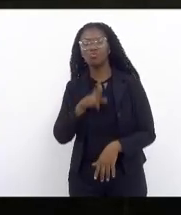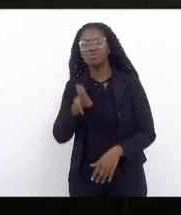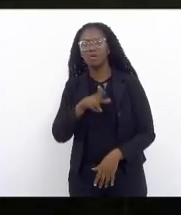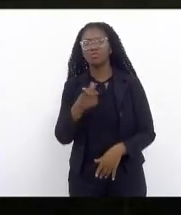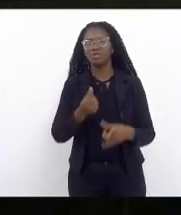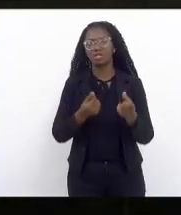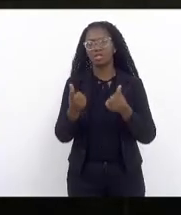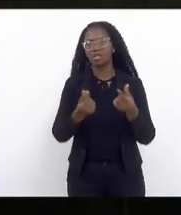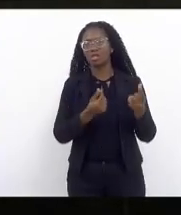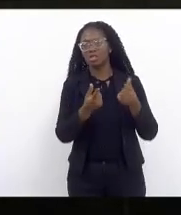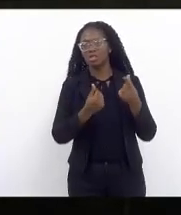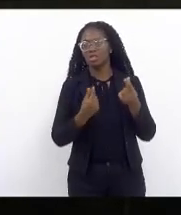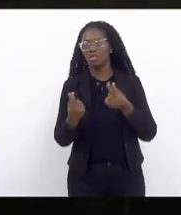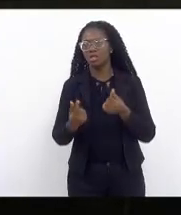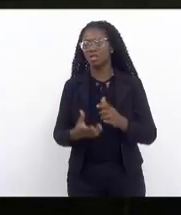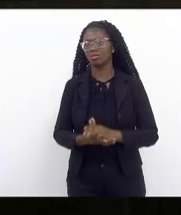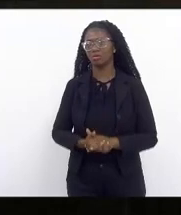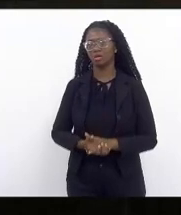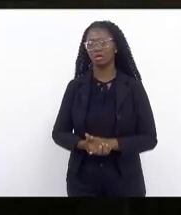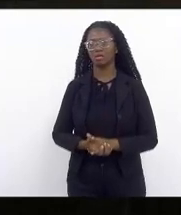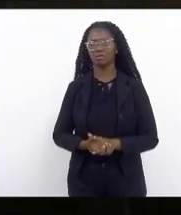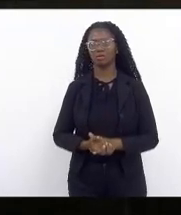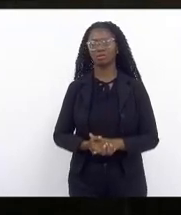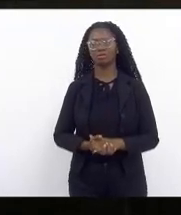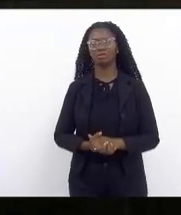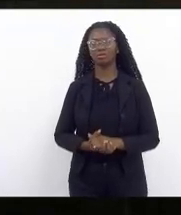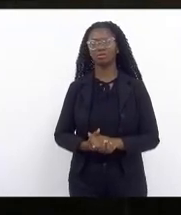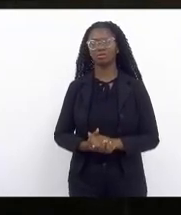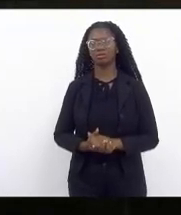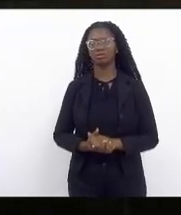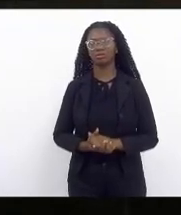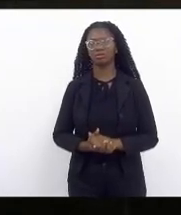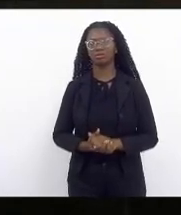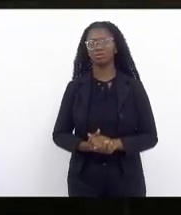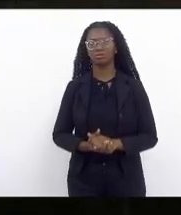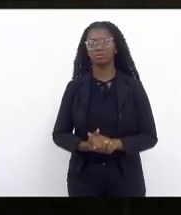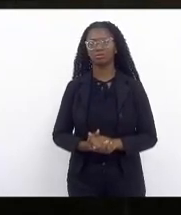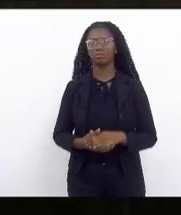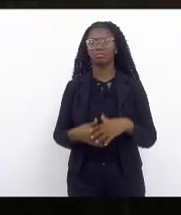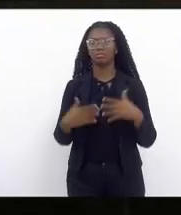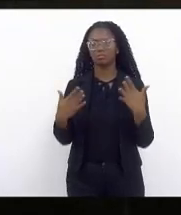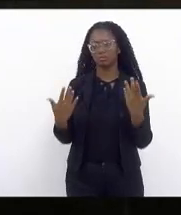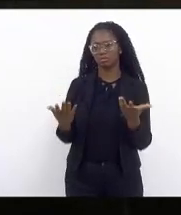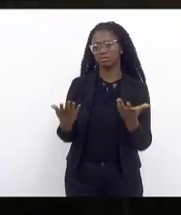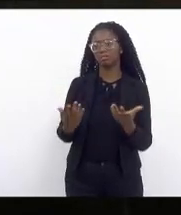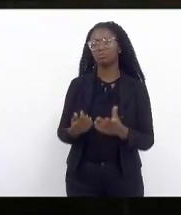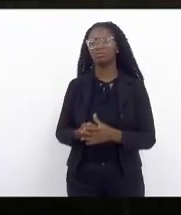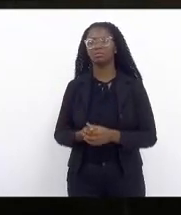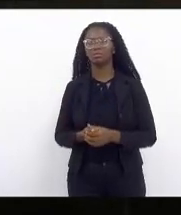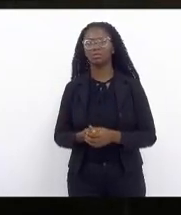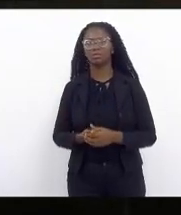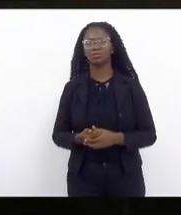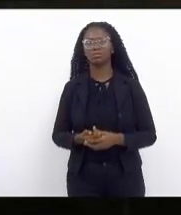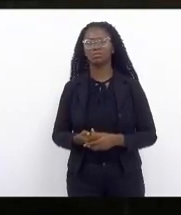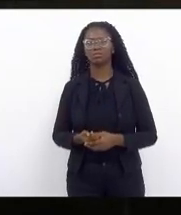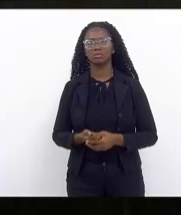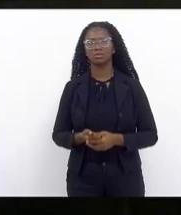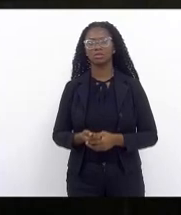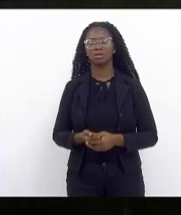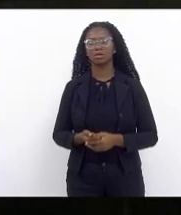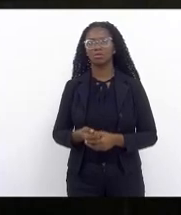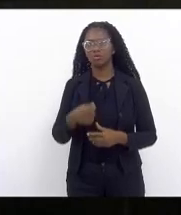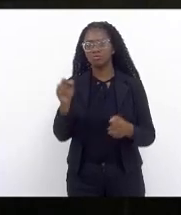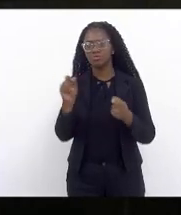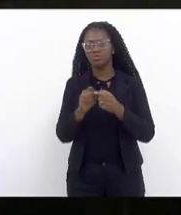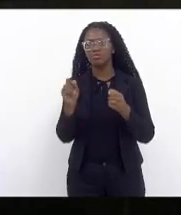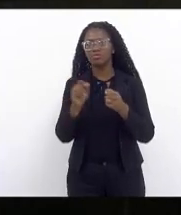precisávamos retomar o crescimento econômico a partir dessa adesão fizemos